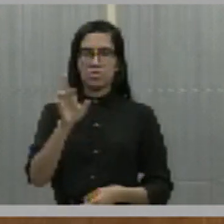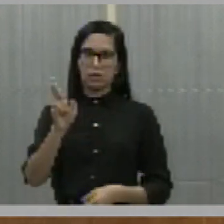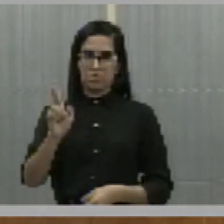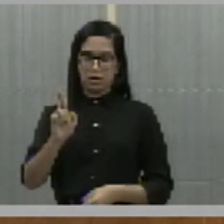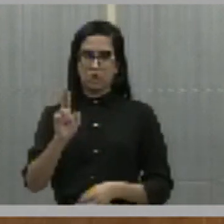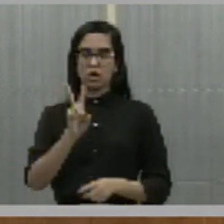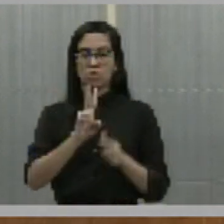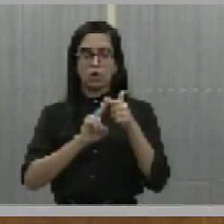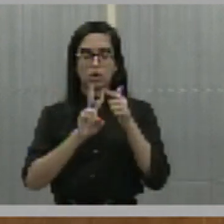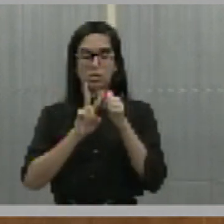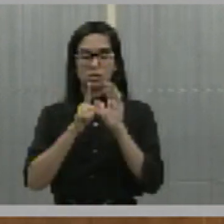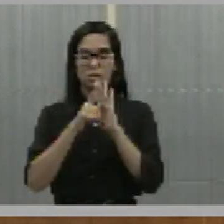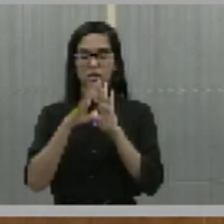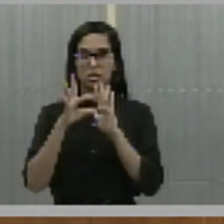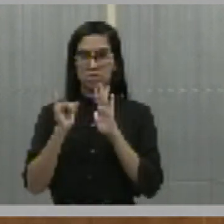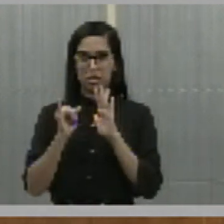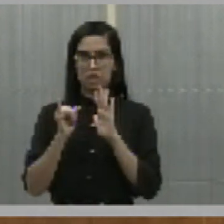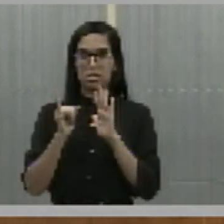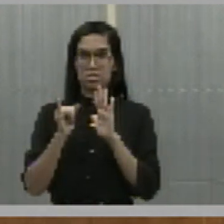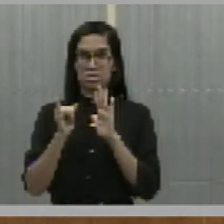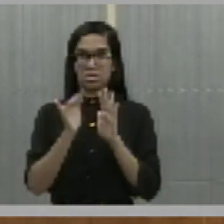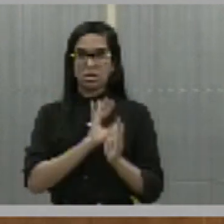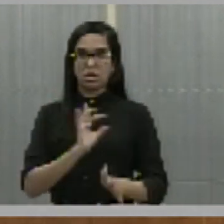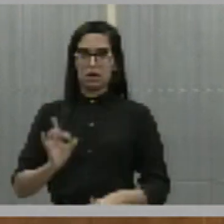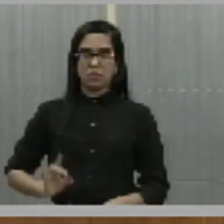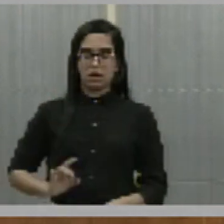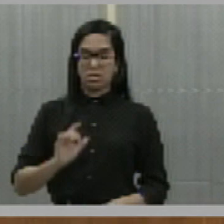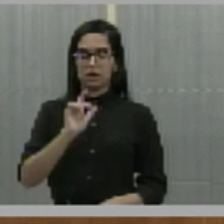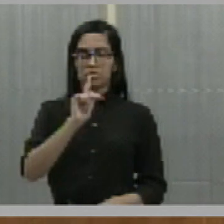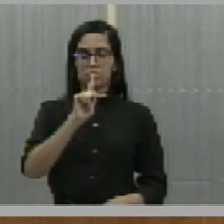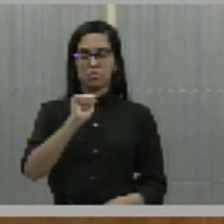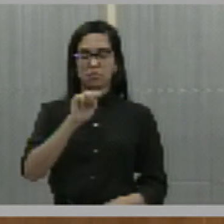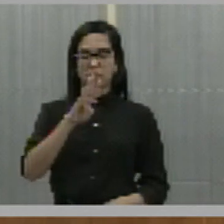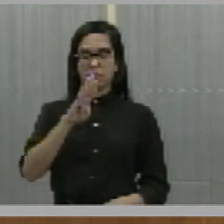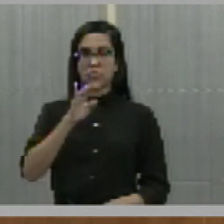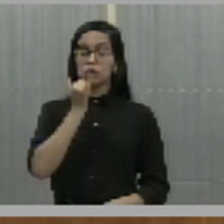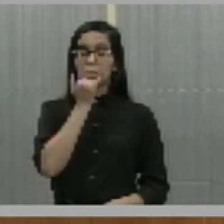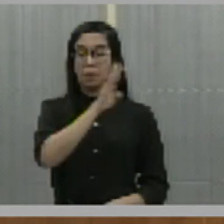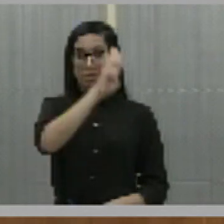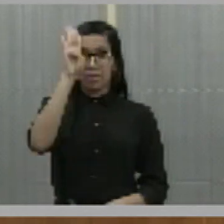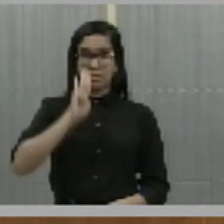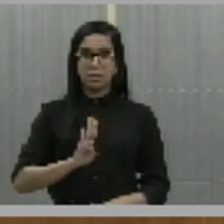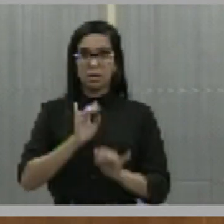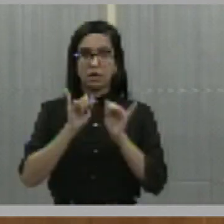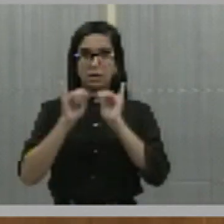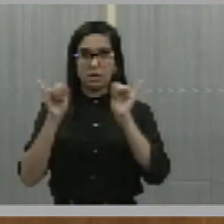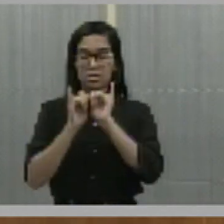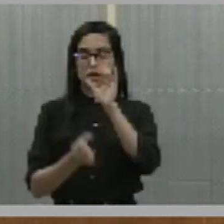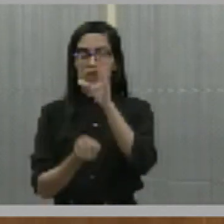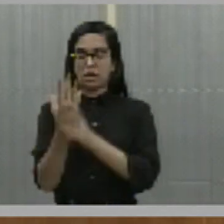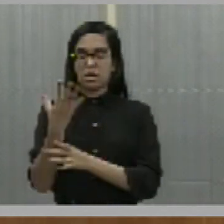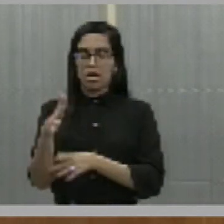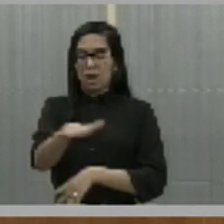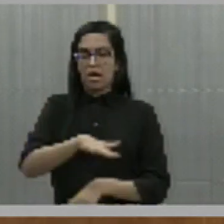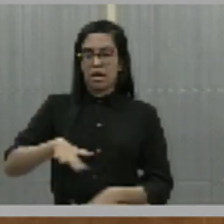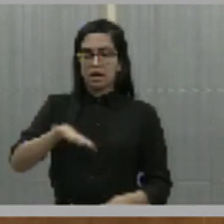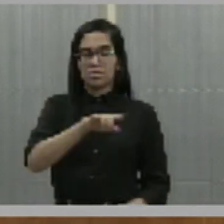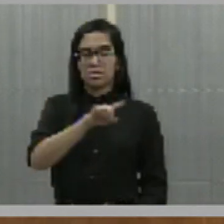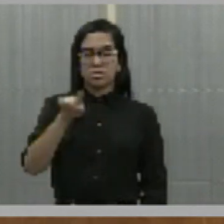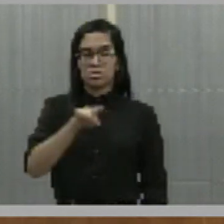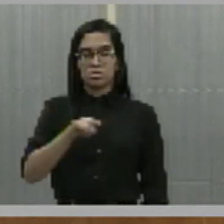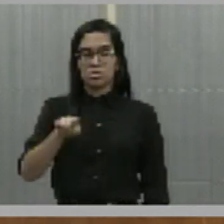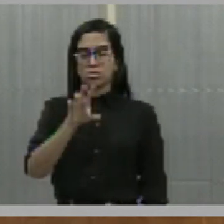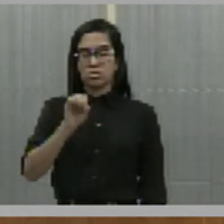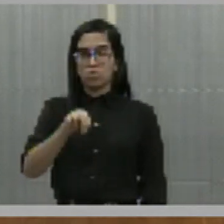Dois projetos de lei, de autoriza o deputado Bárbara do Firmino, que autoriza a criação do programa de incentivo ao turismo denominado de Zona Franca de Turismo da